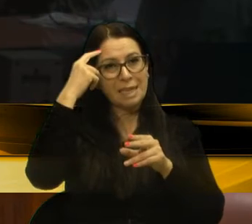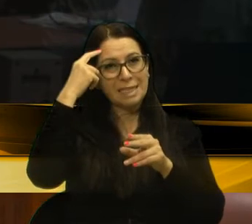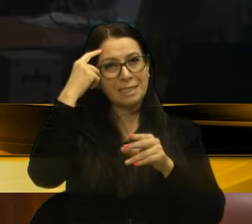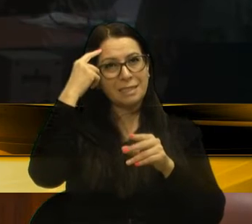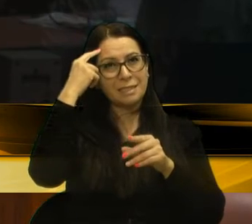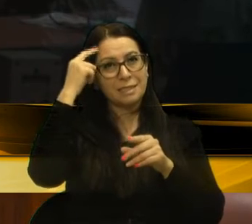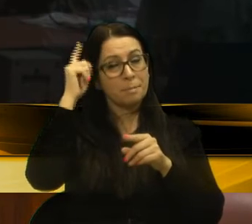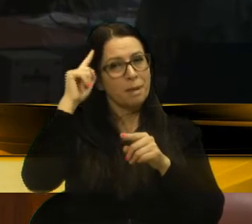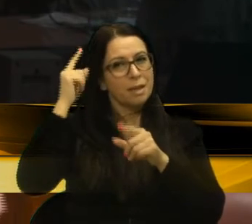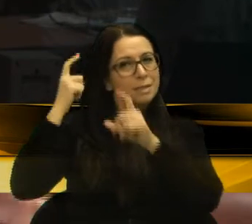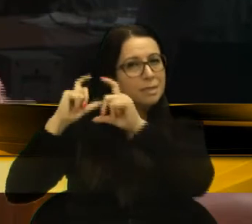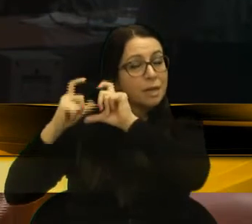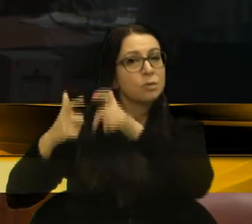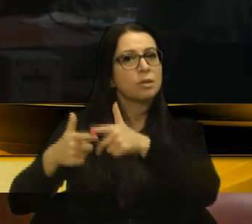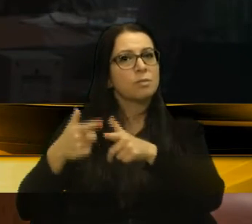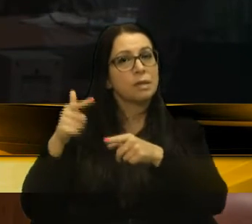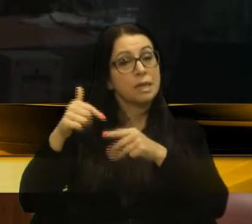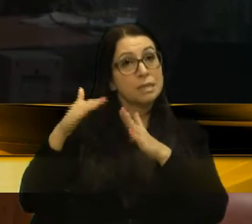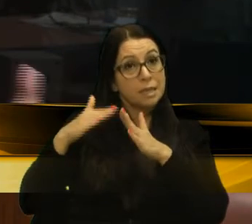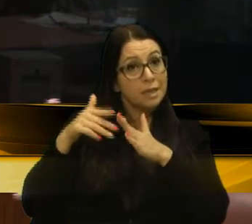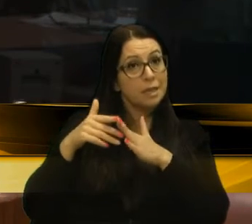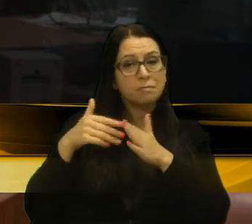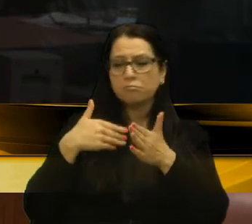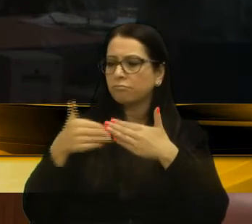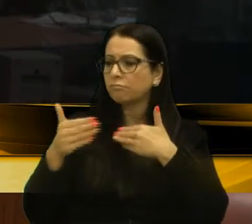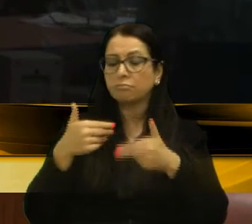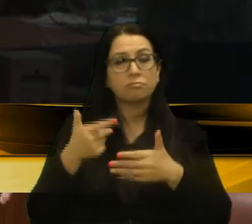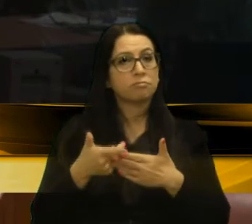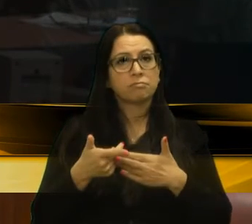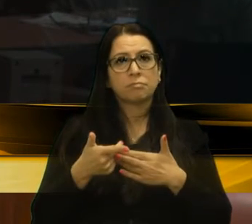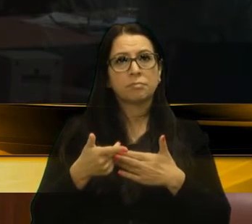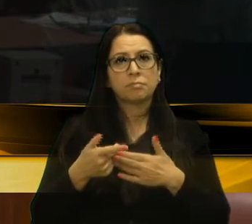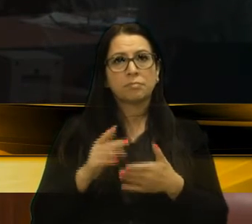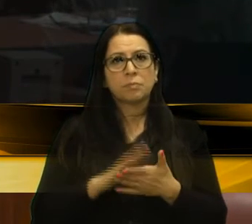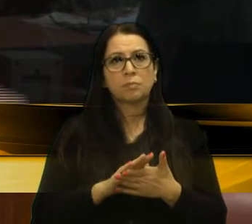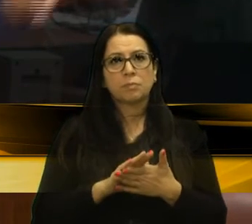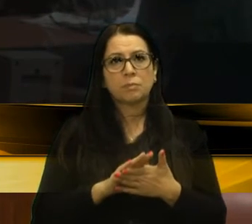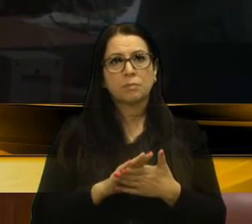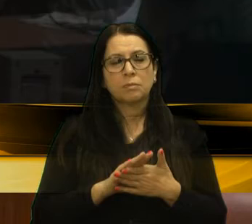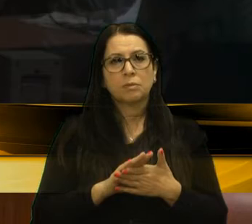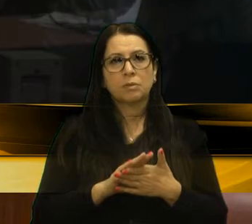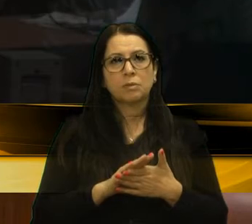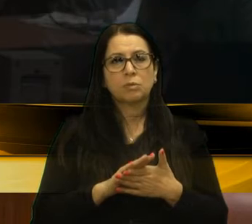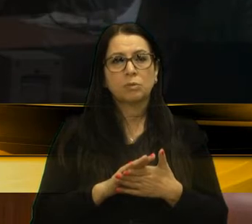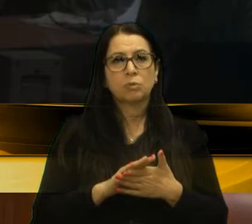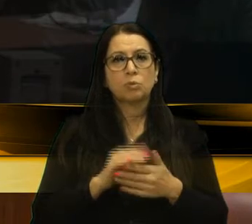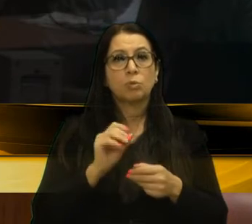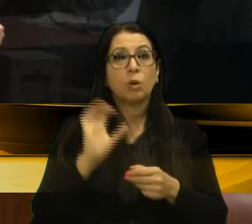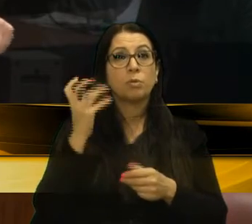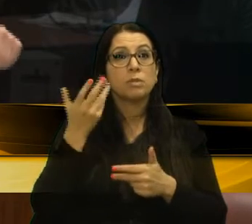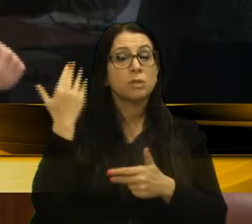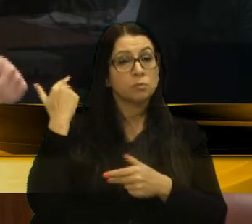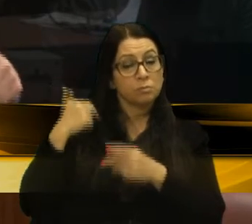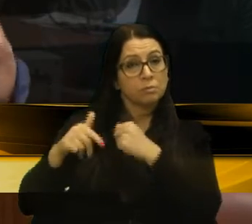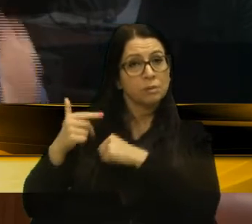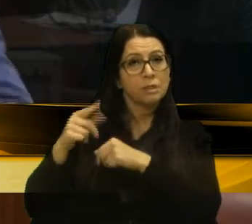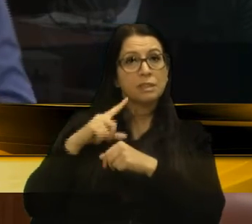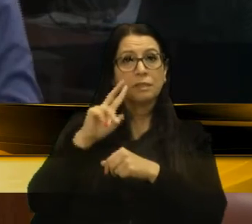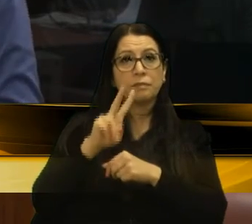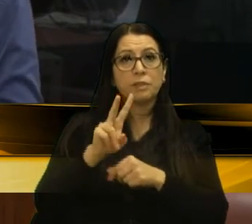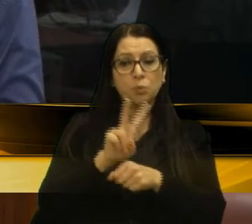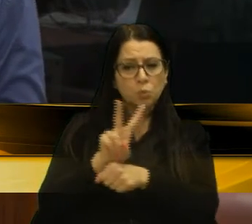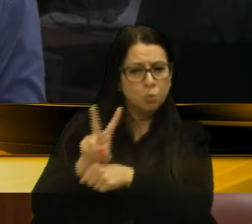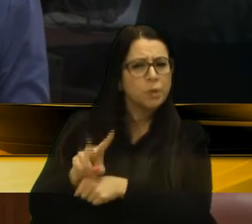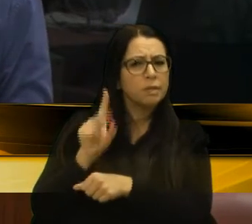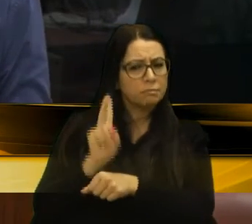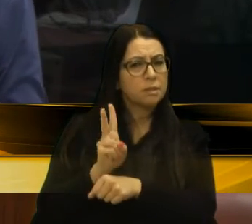conservador, essa casa, independente de uma questão, de uma polarização que ocorreu ali atrás, tem sido vigilante